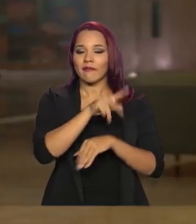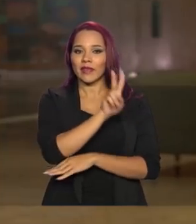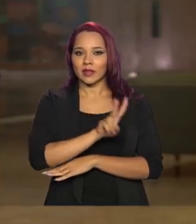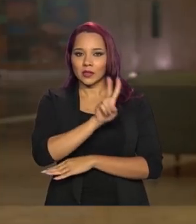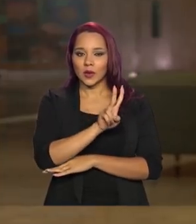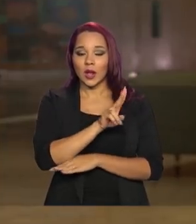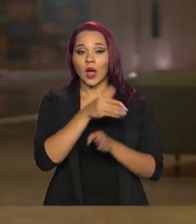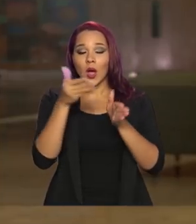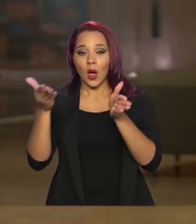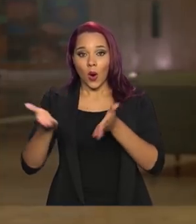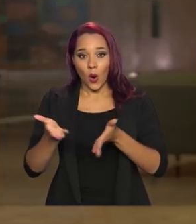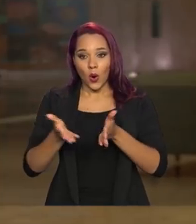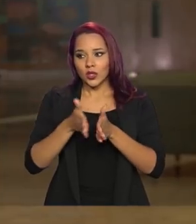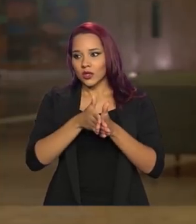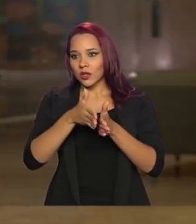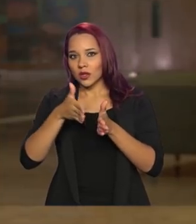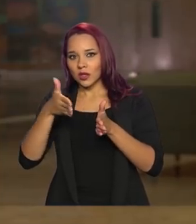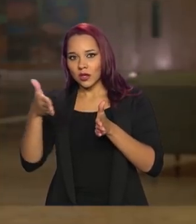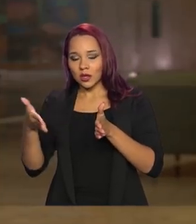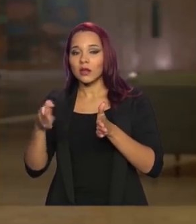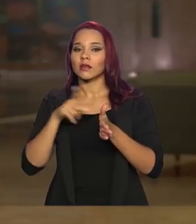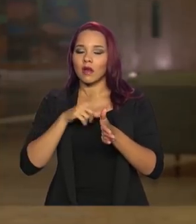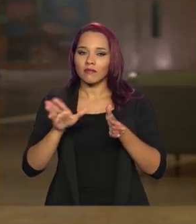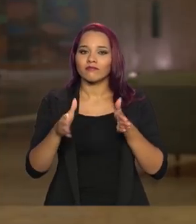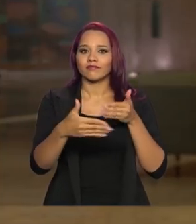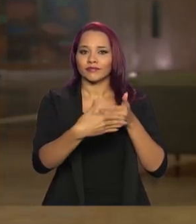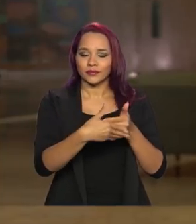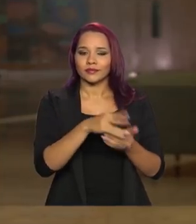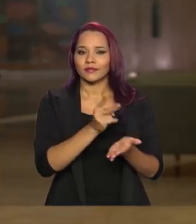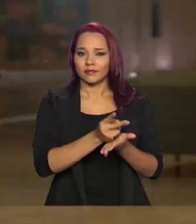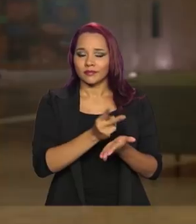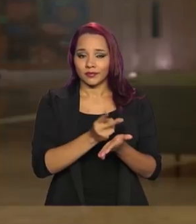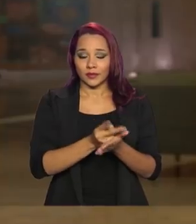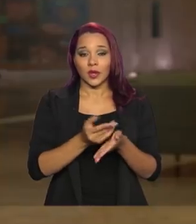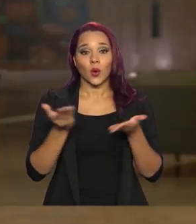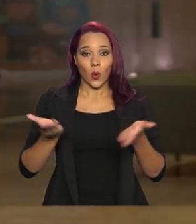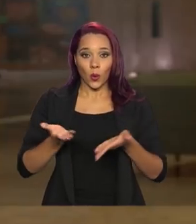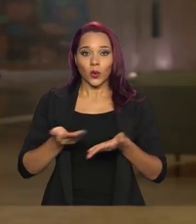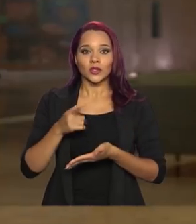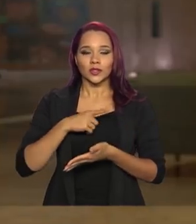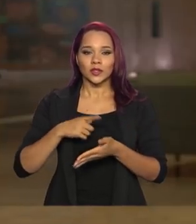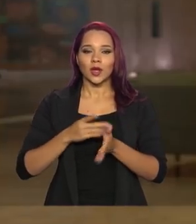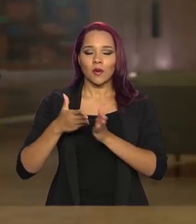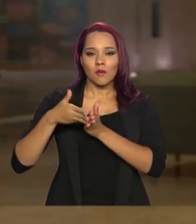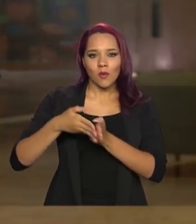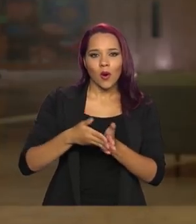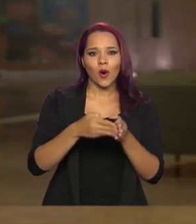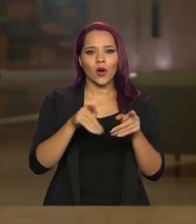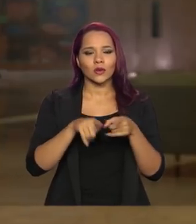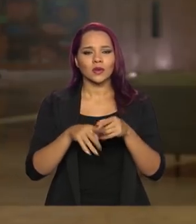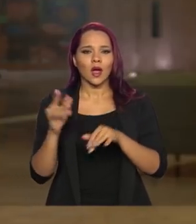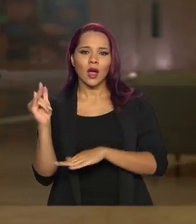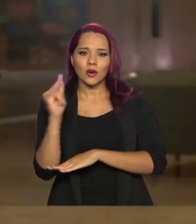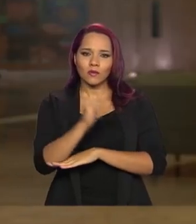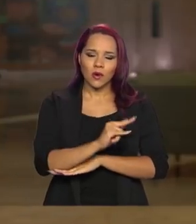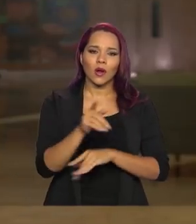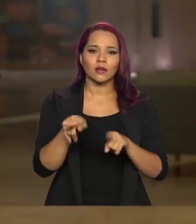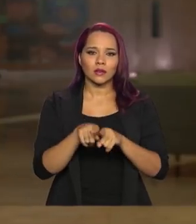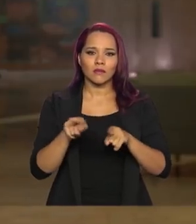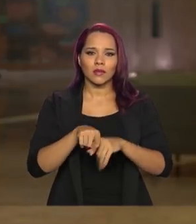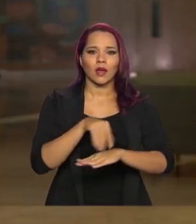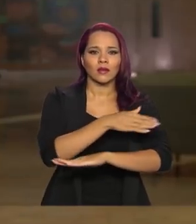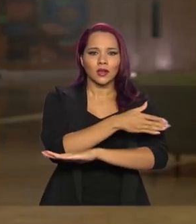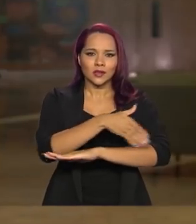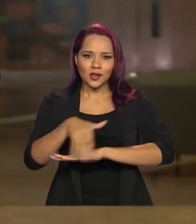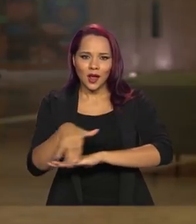Hoje até devemos estar prorrogando esse fechamento com Venezuela. E hoje nós temos portos, aeroportos e as fronteiras terrestres